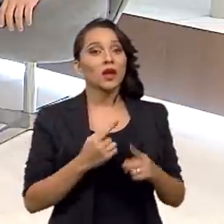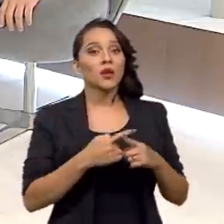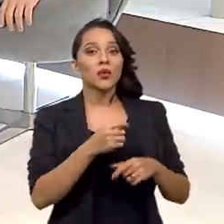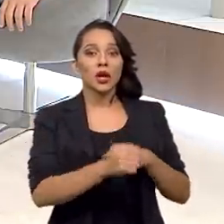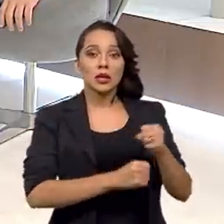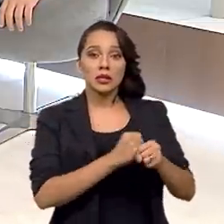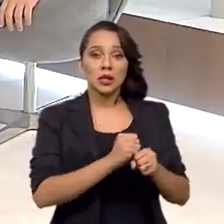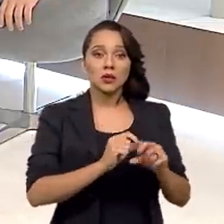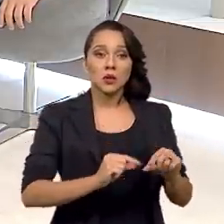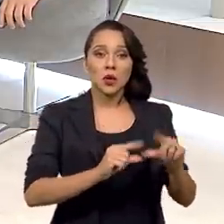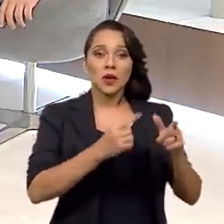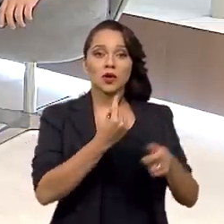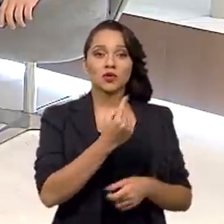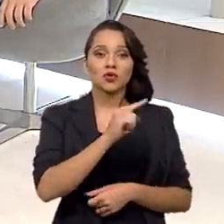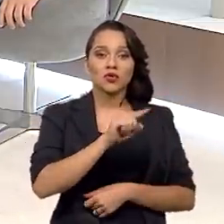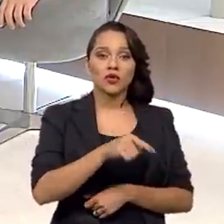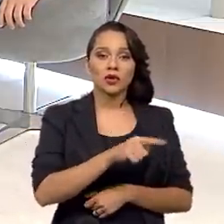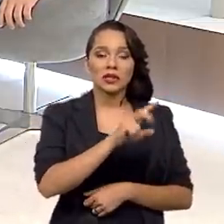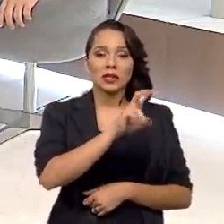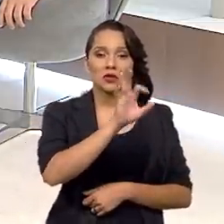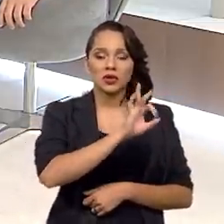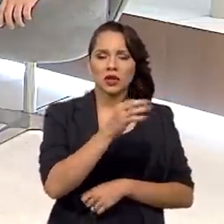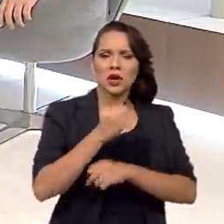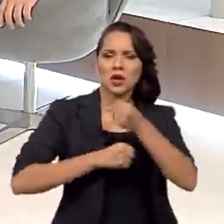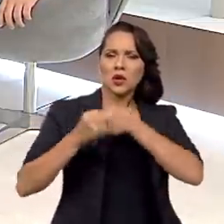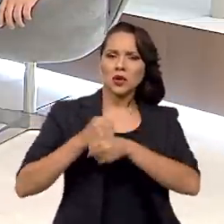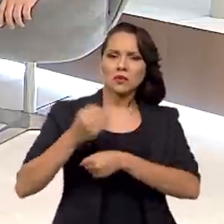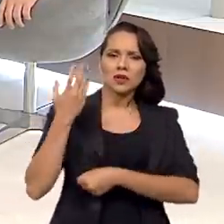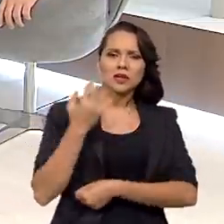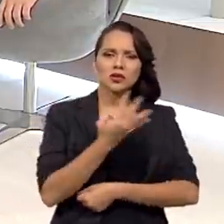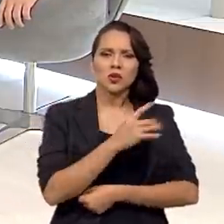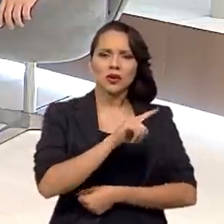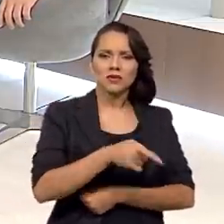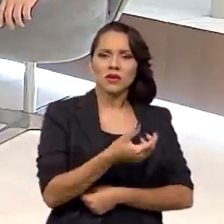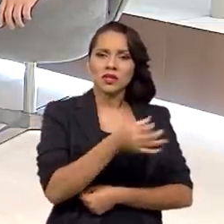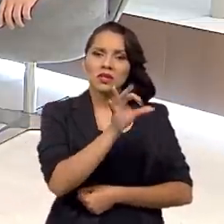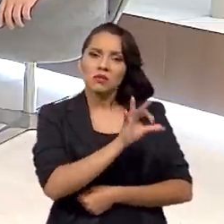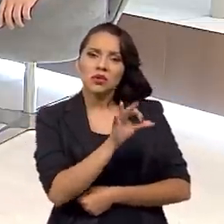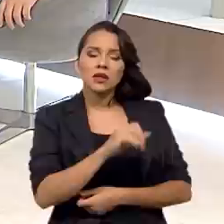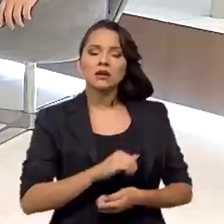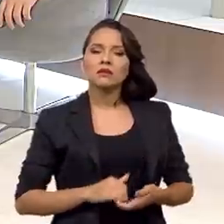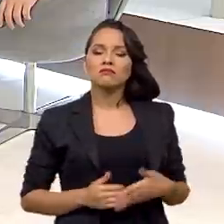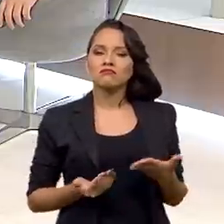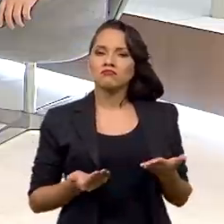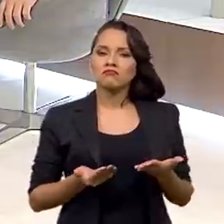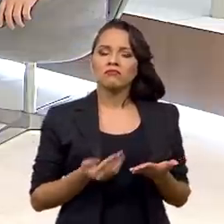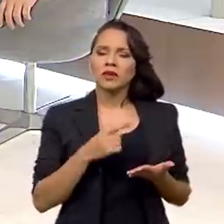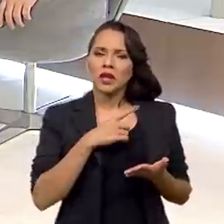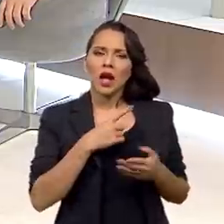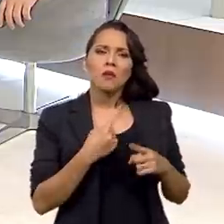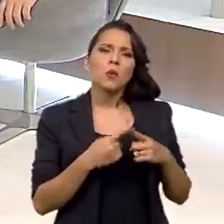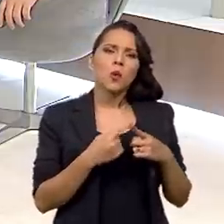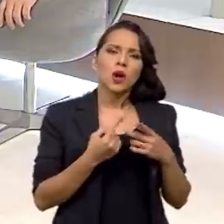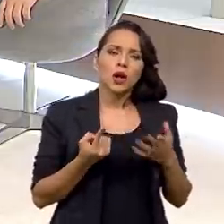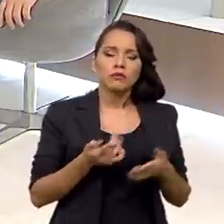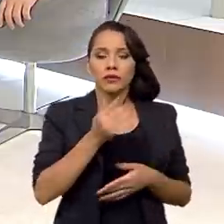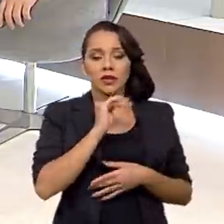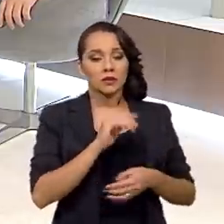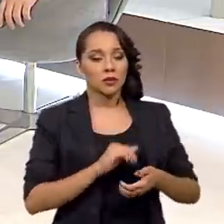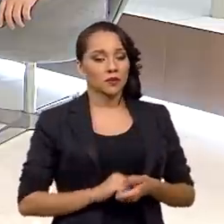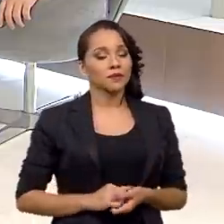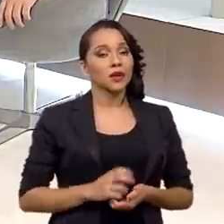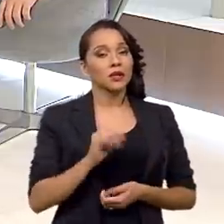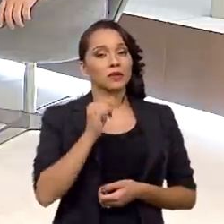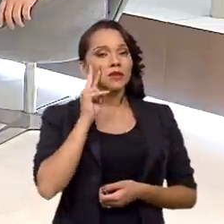ano um crescimento de 1,5% e no ano passado um crescimento de 4,6%? Tem algum motivo? Porque, por exemplo, você